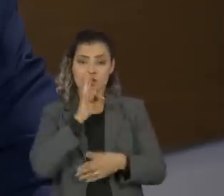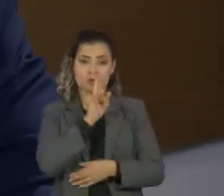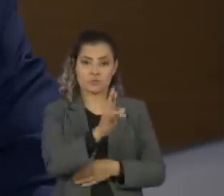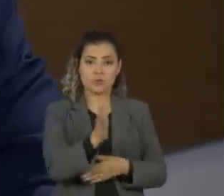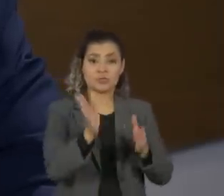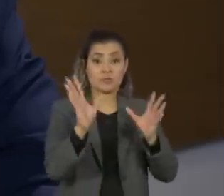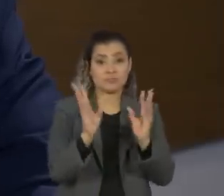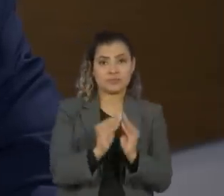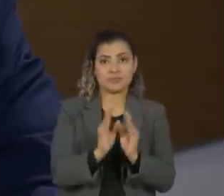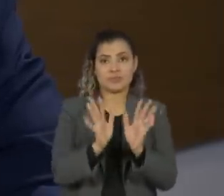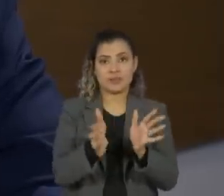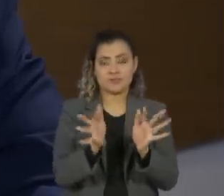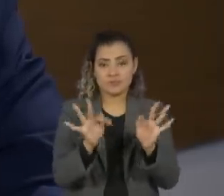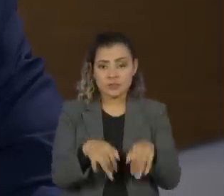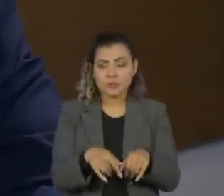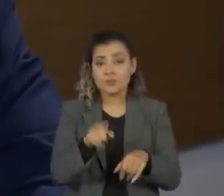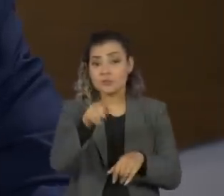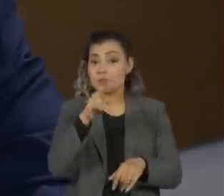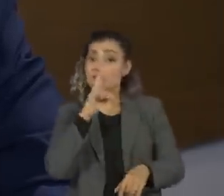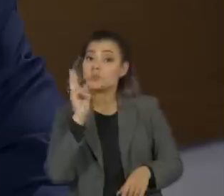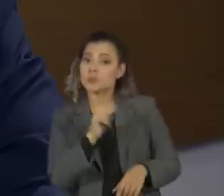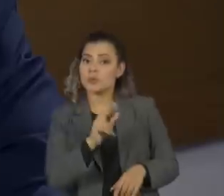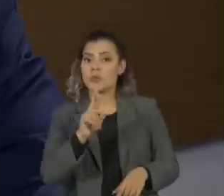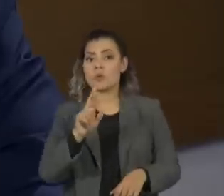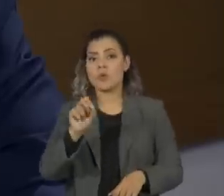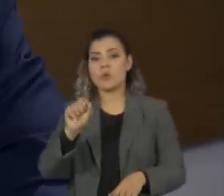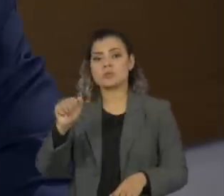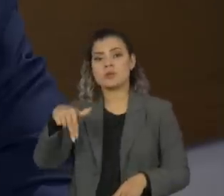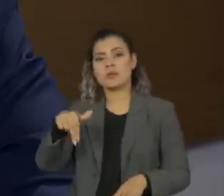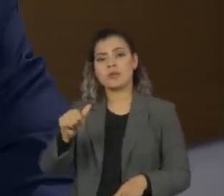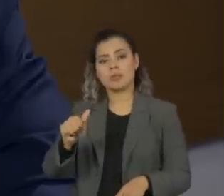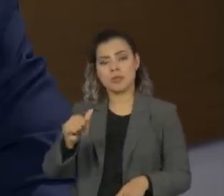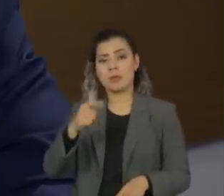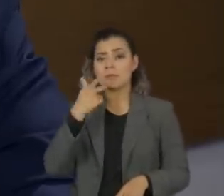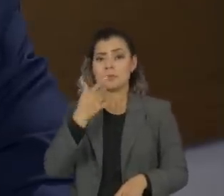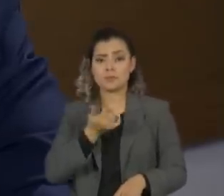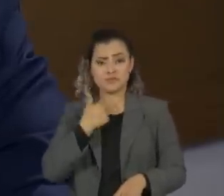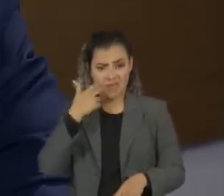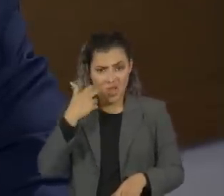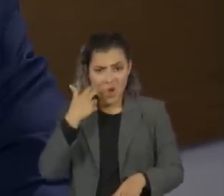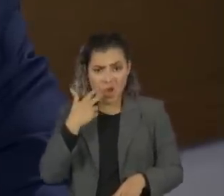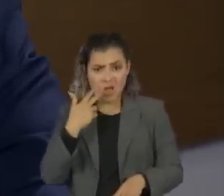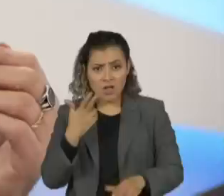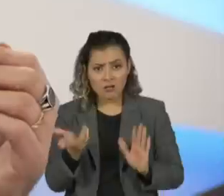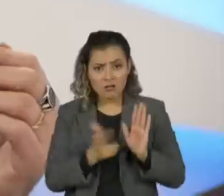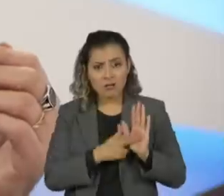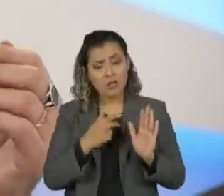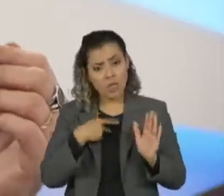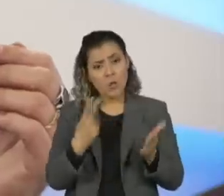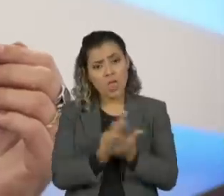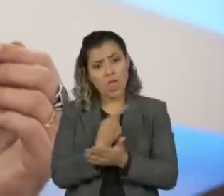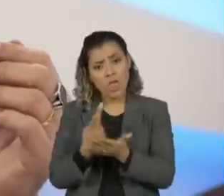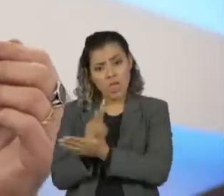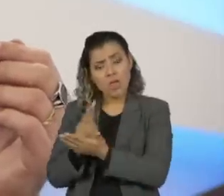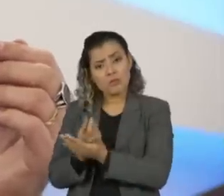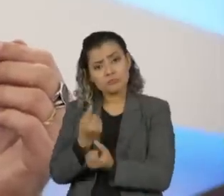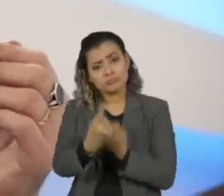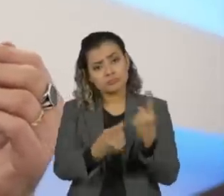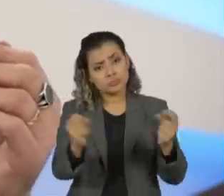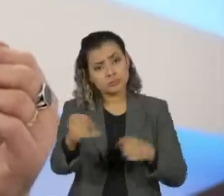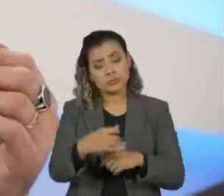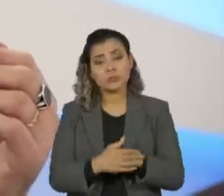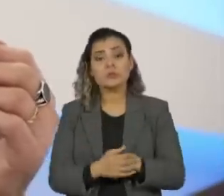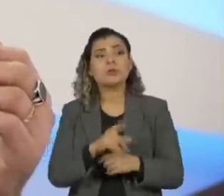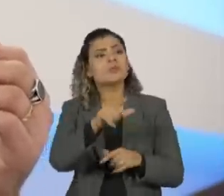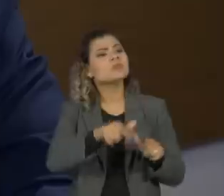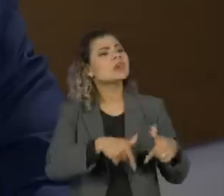que se tivesse terminado. Você respondeu a Rosana há pouco que não tinha vergonha de reconhecer seus votos errados, e eu não consigo parar de pensar nos seus